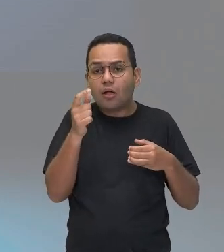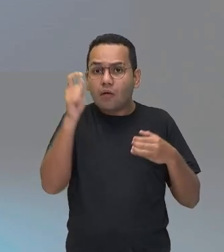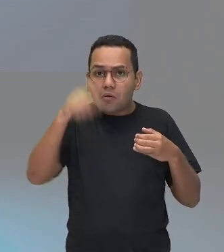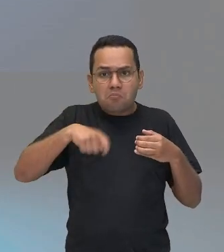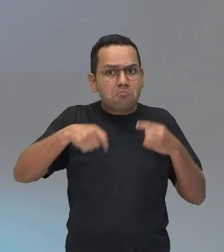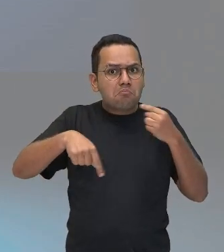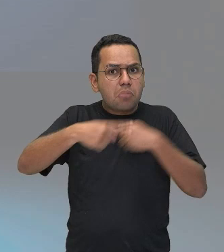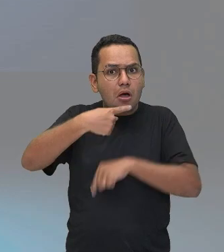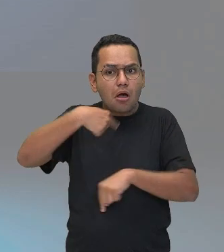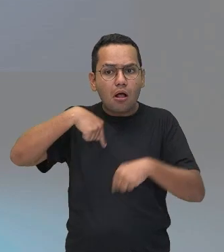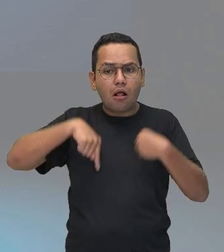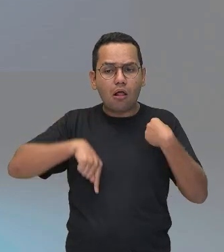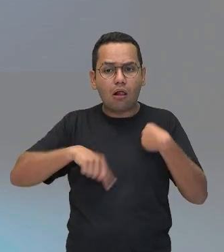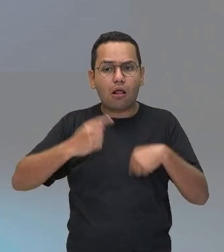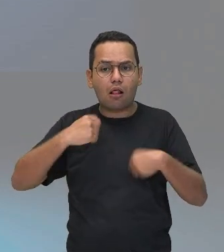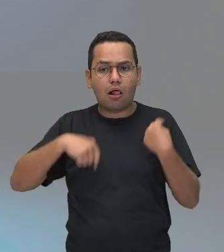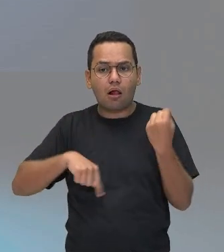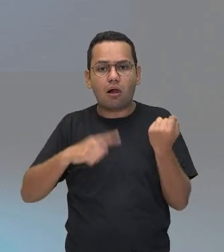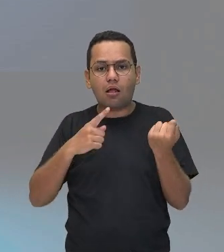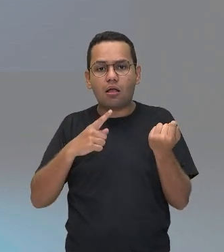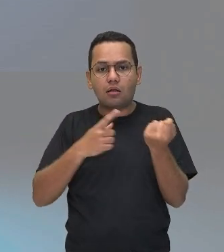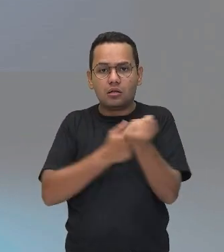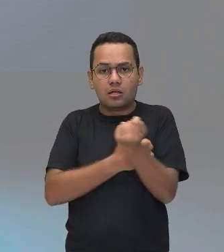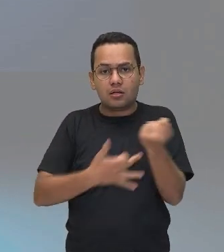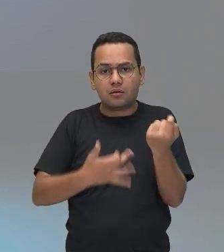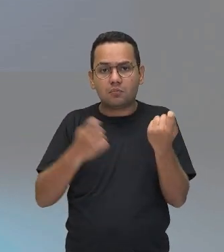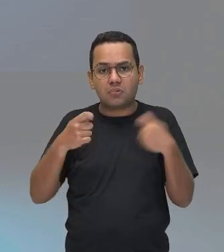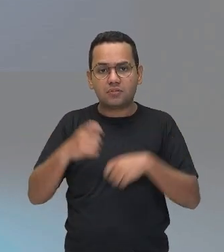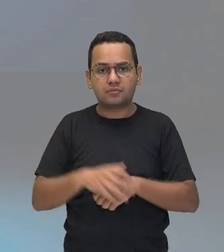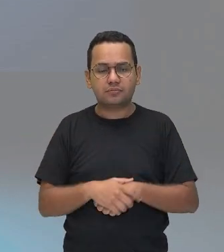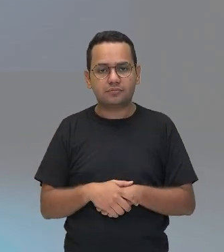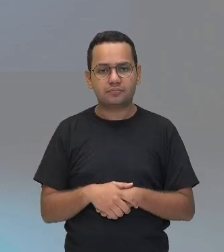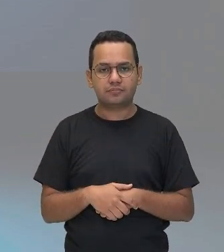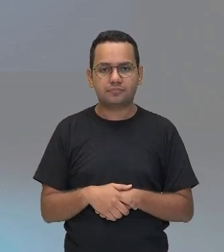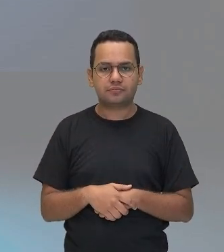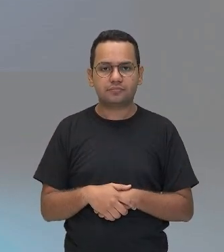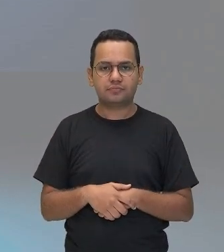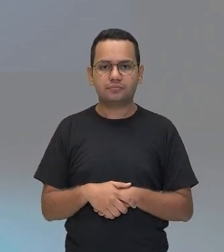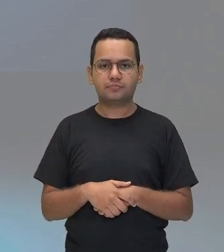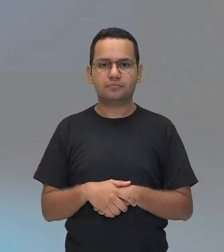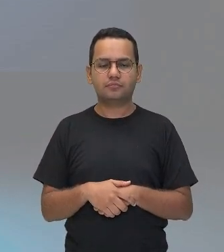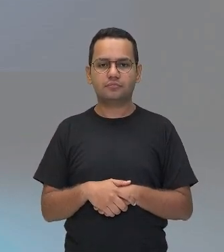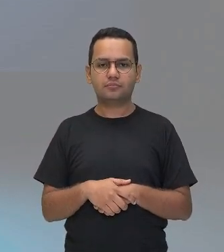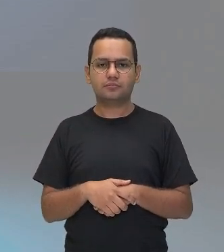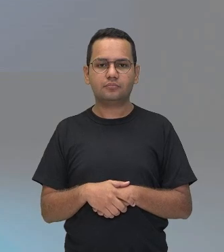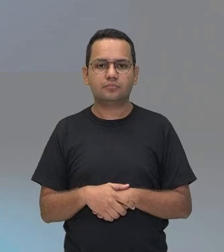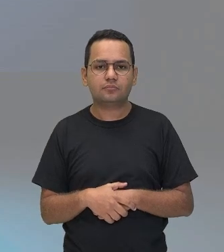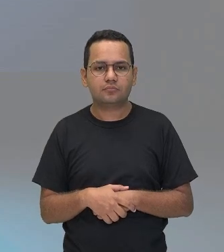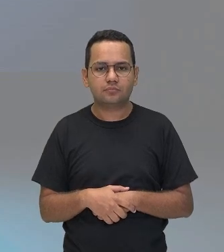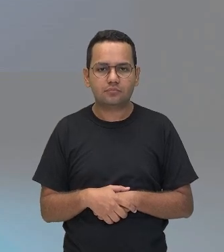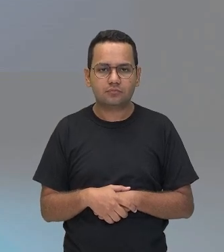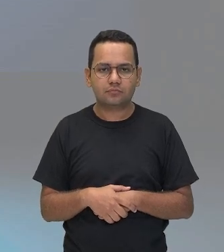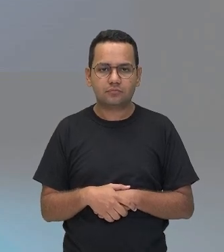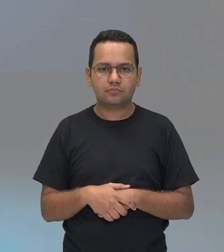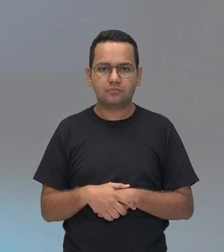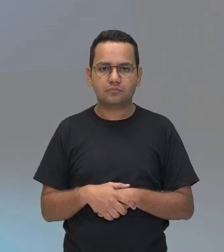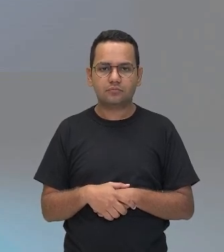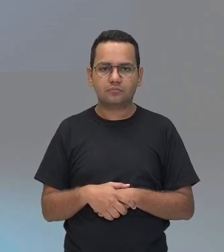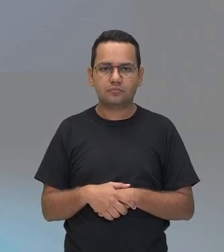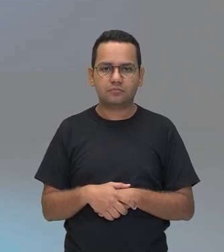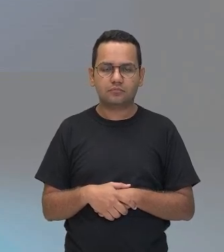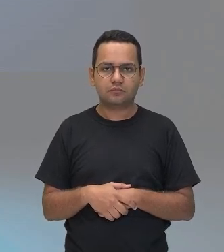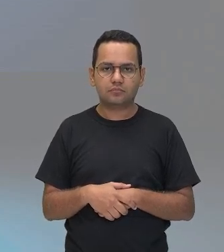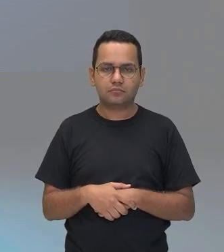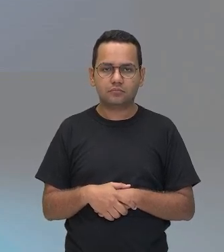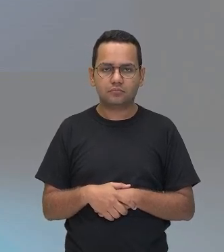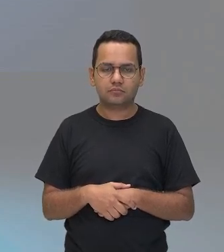ali, treinando, se condicionando. Então, consequentemente, você vai ao quê? vocês viram lá